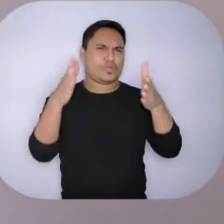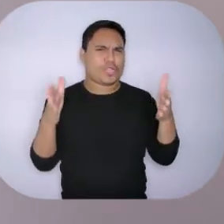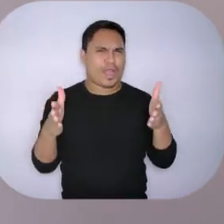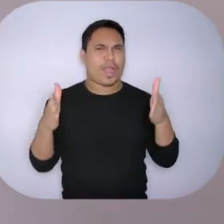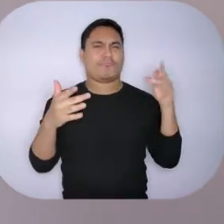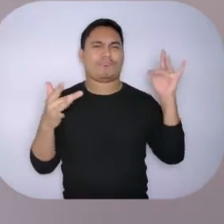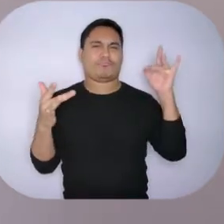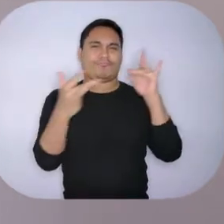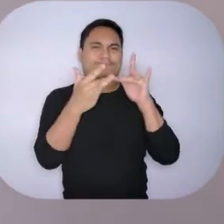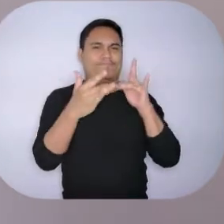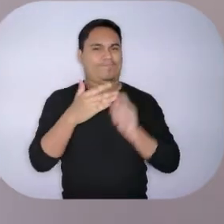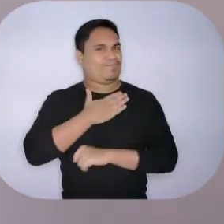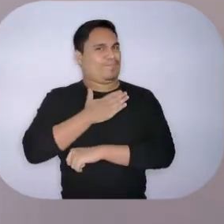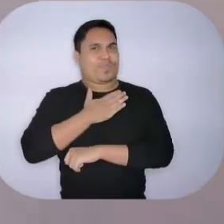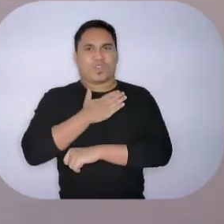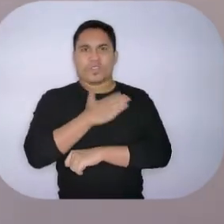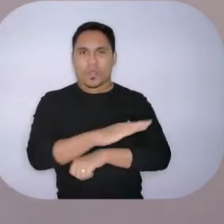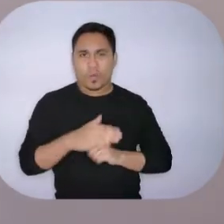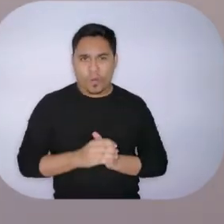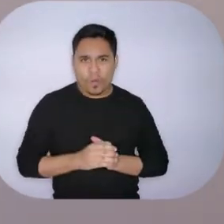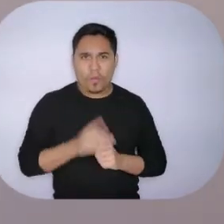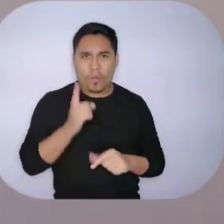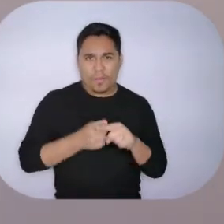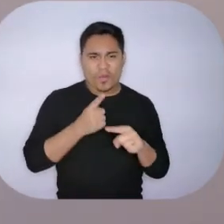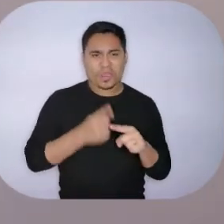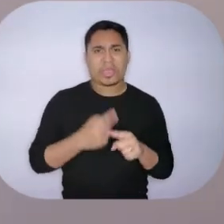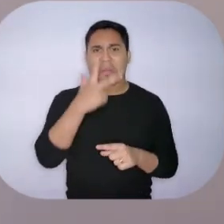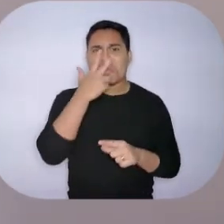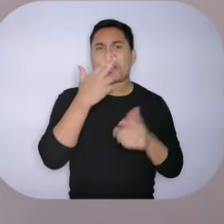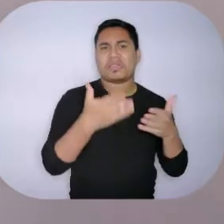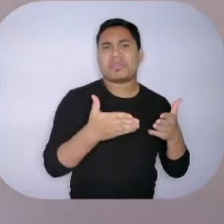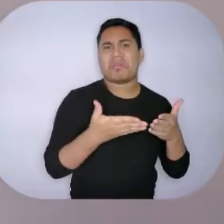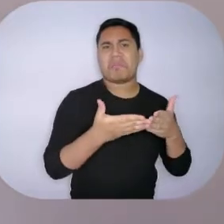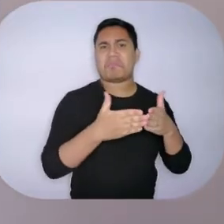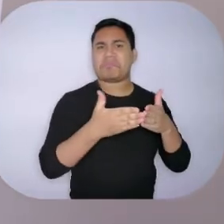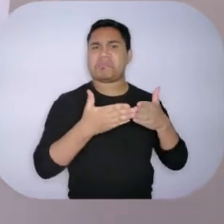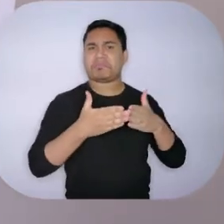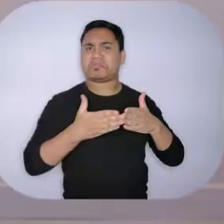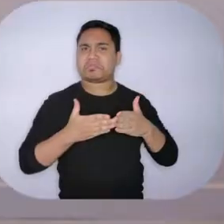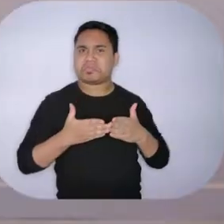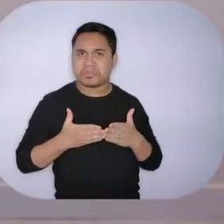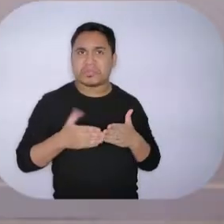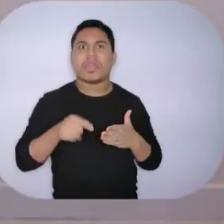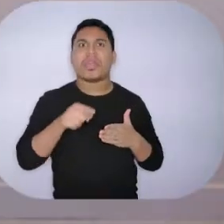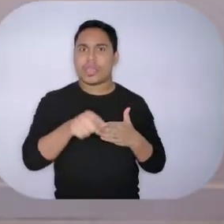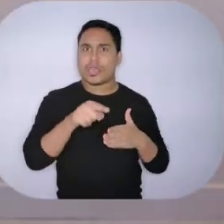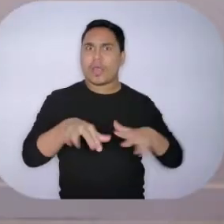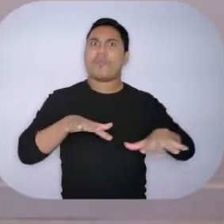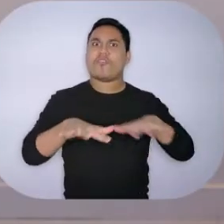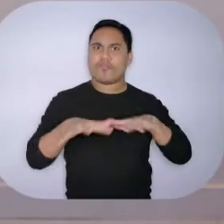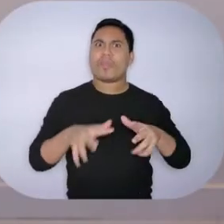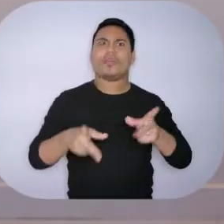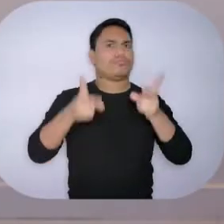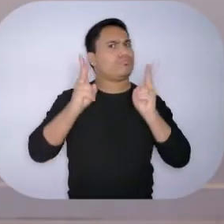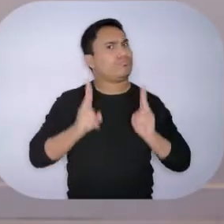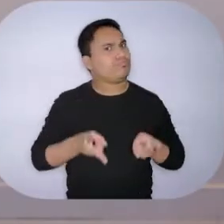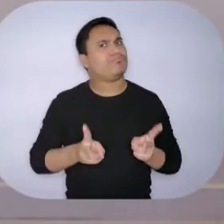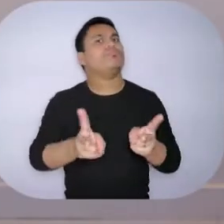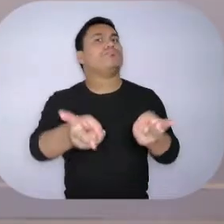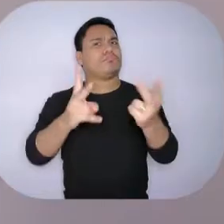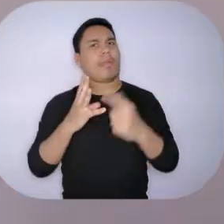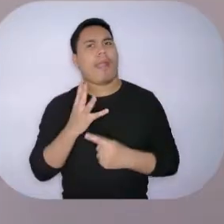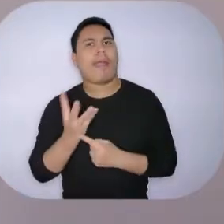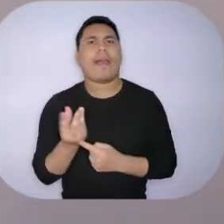nada, nada, porque começava a perder espaço e queria, de toda forma, manter a sua